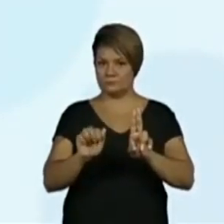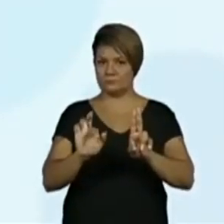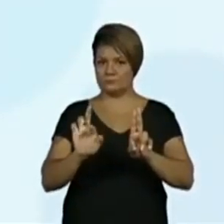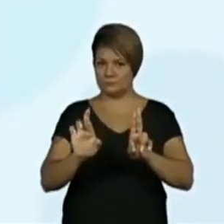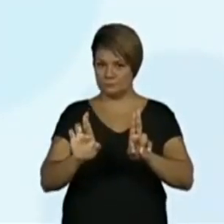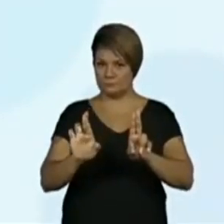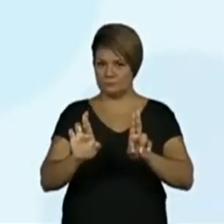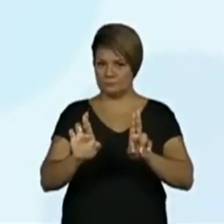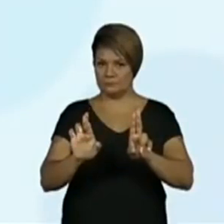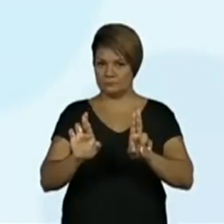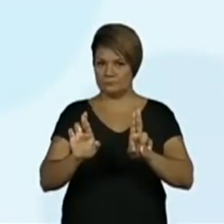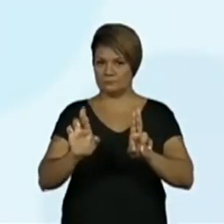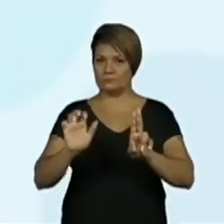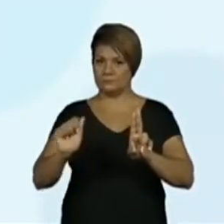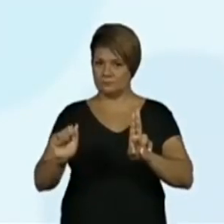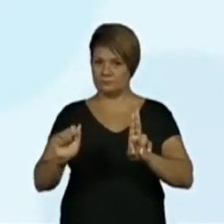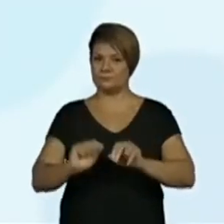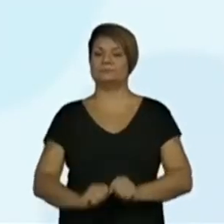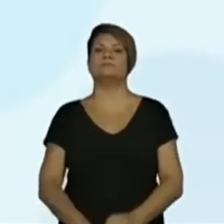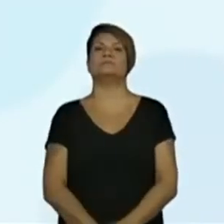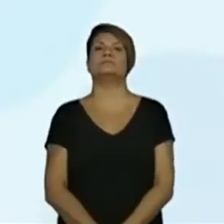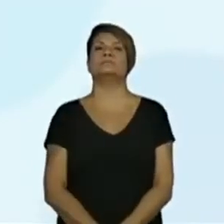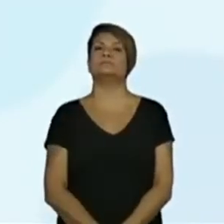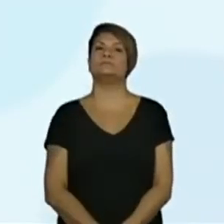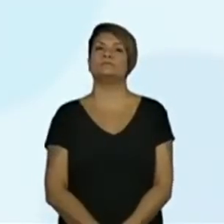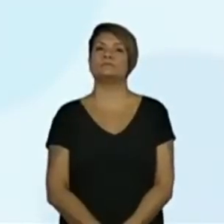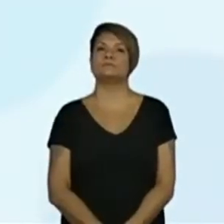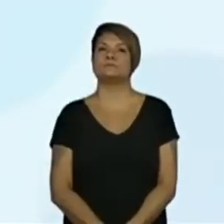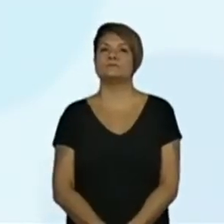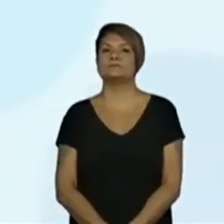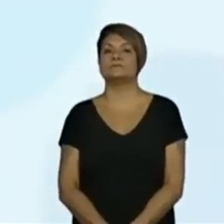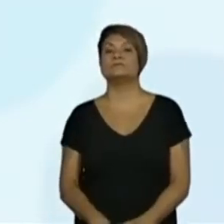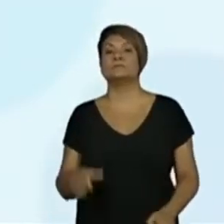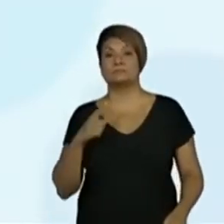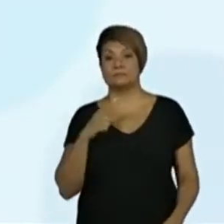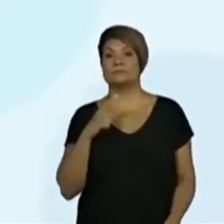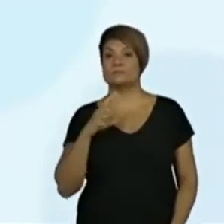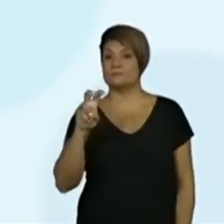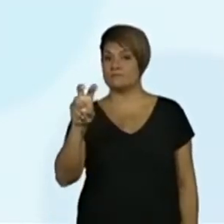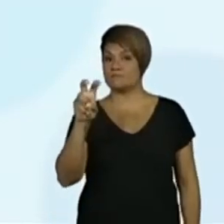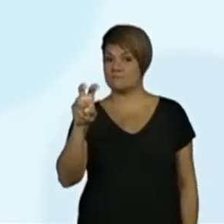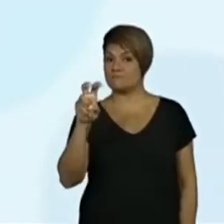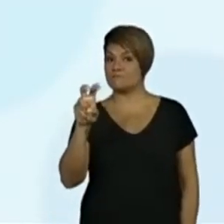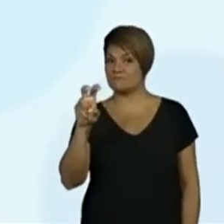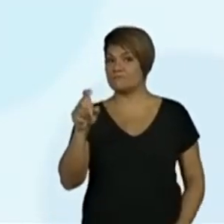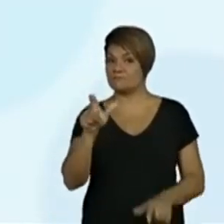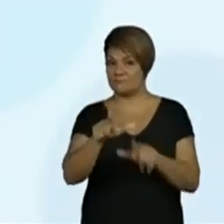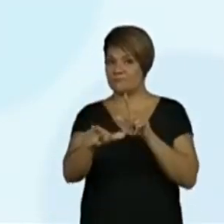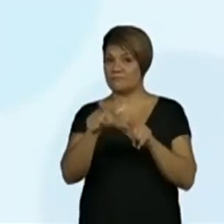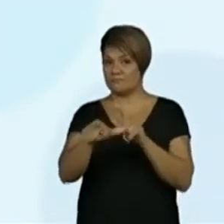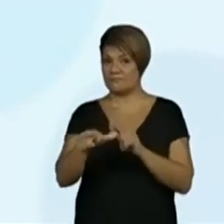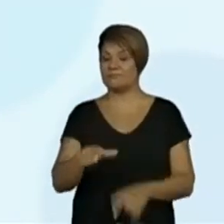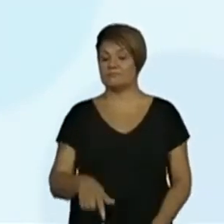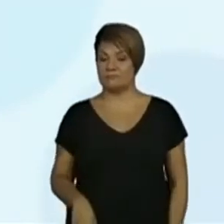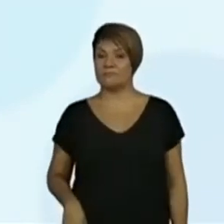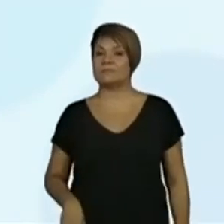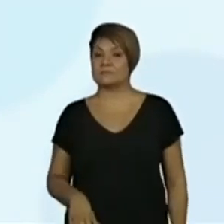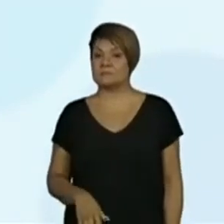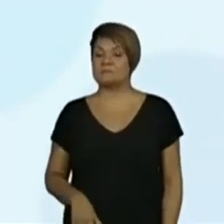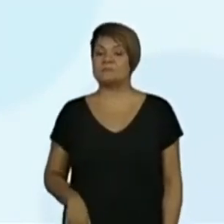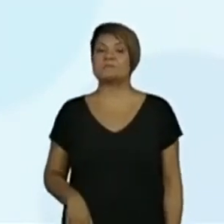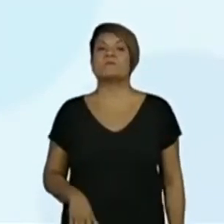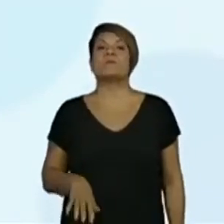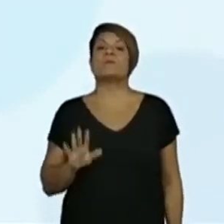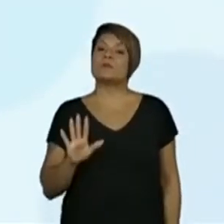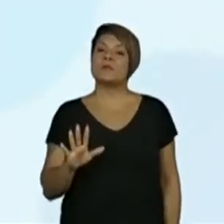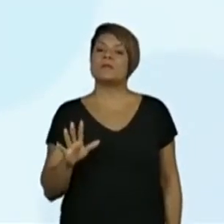O R. E o A. E a gente também tem cinco letras para compor o Yara. E eu digo mais.